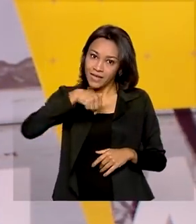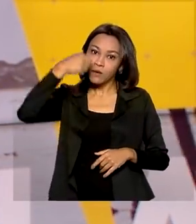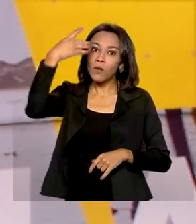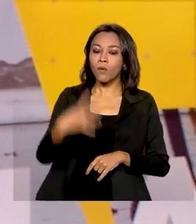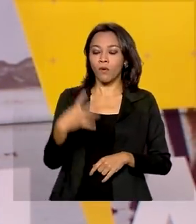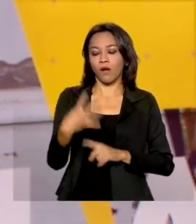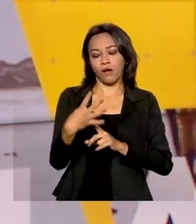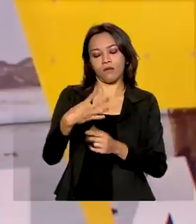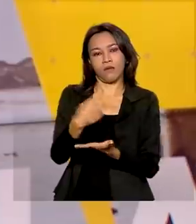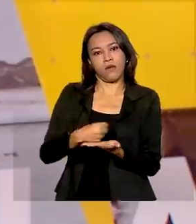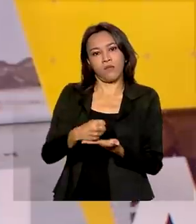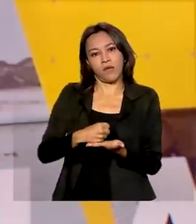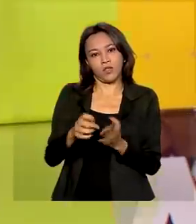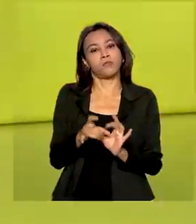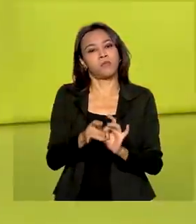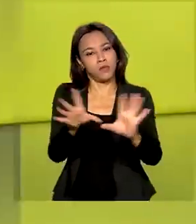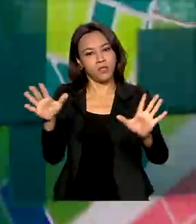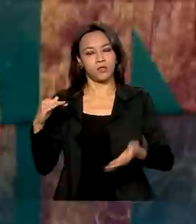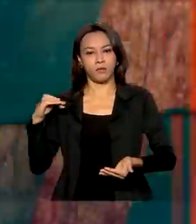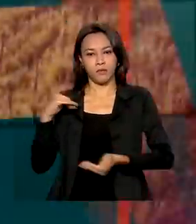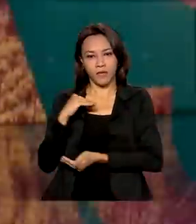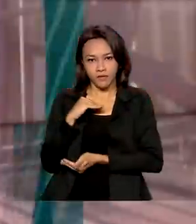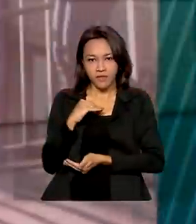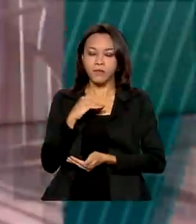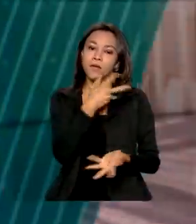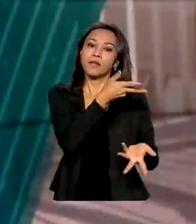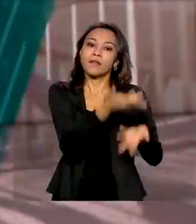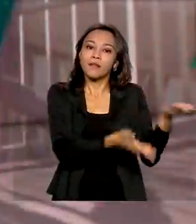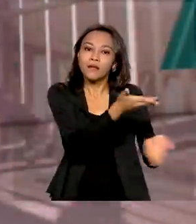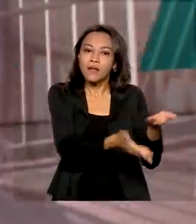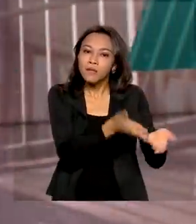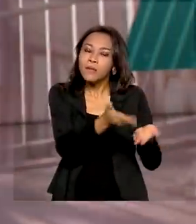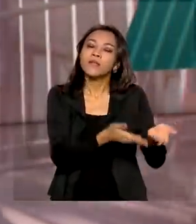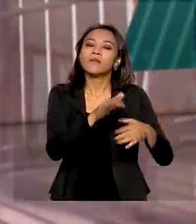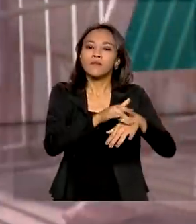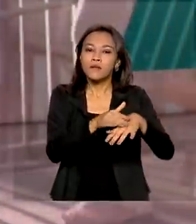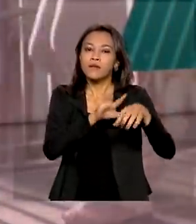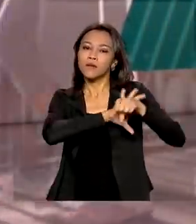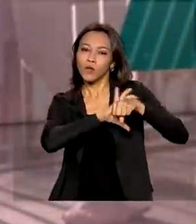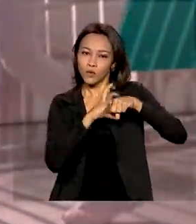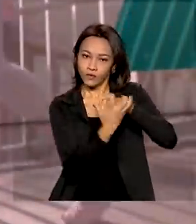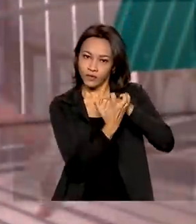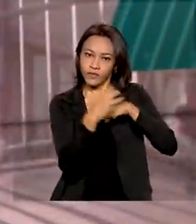medicamento autorizado pela Anvisa para tratamento da Covid-19 aqui no Brasil.